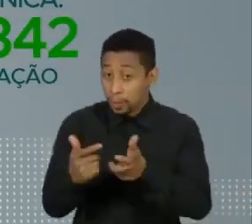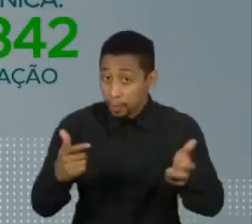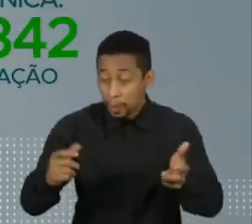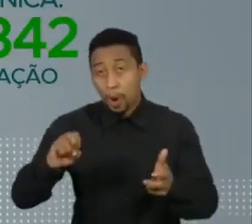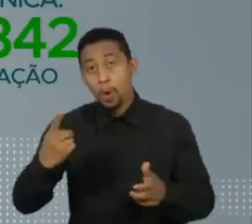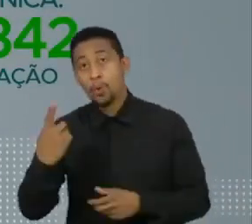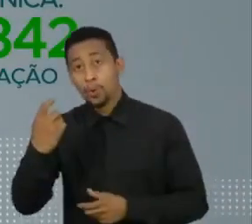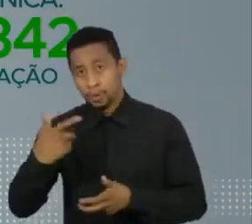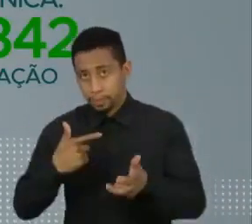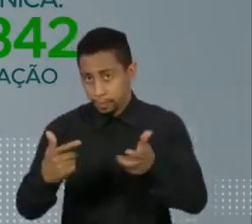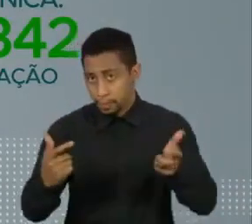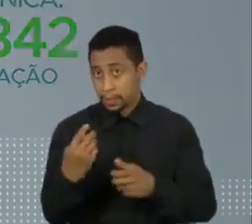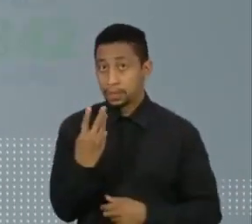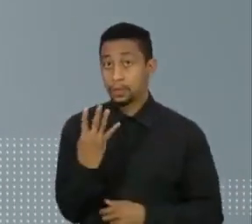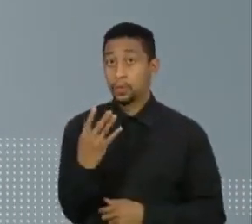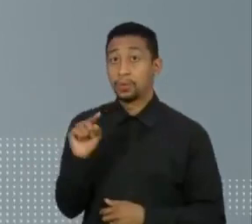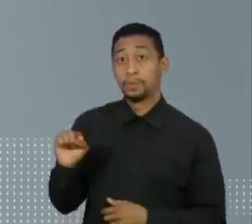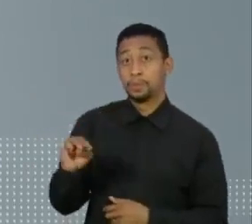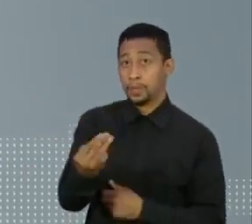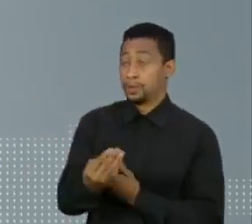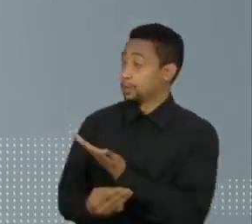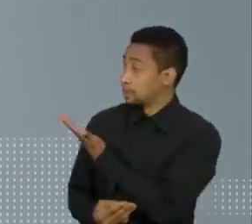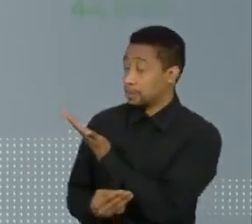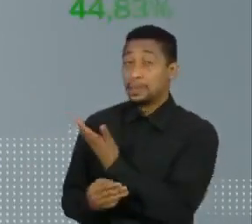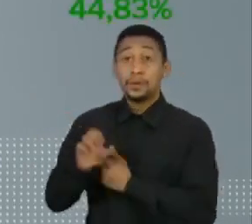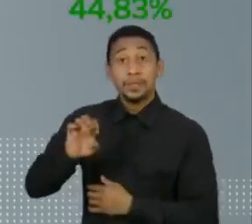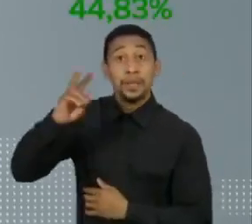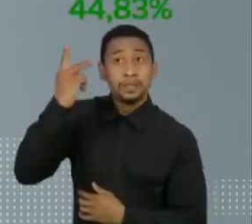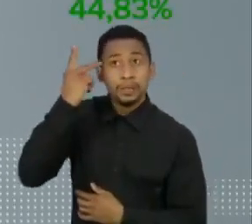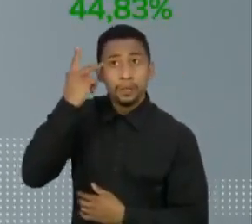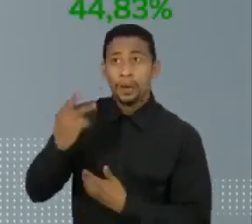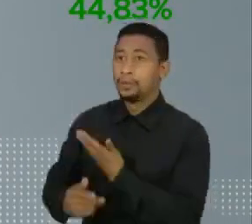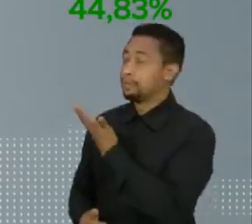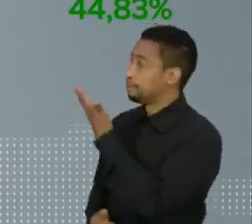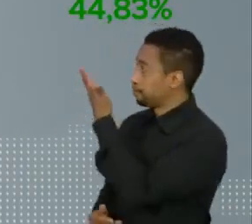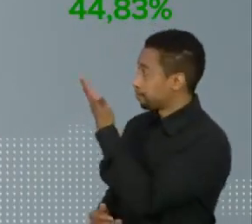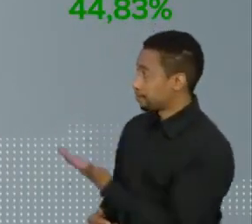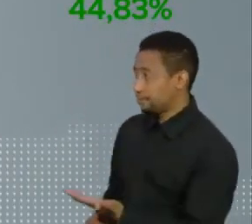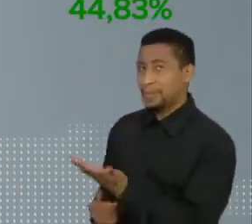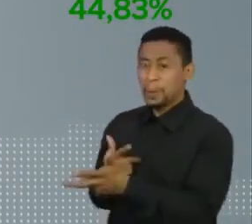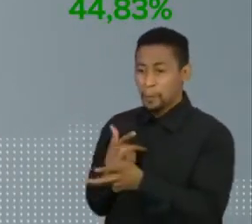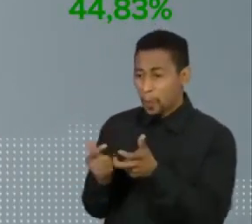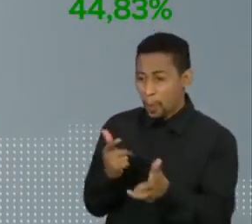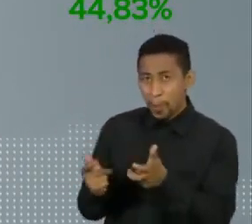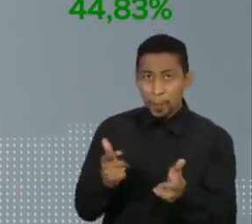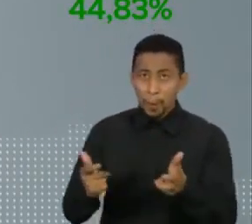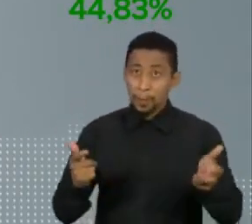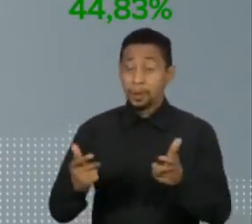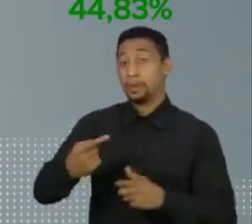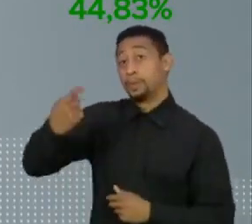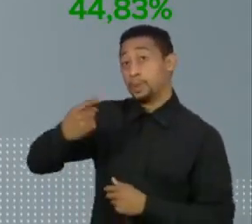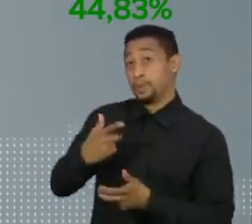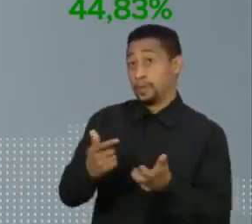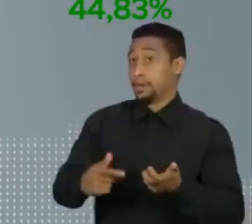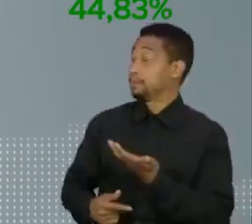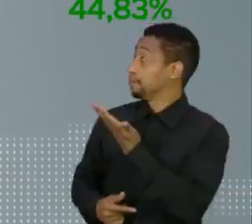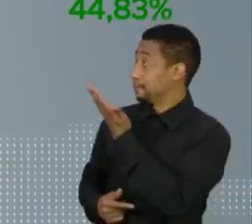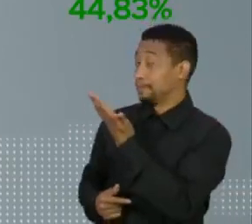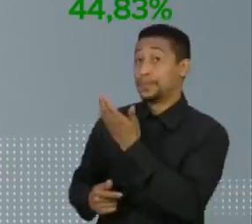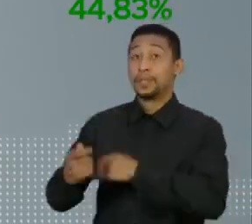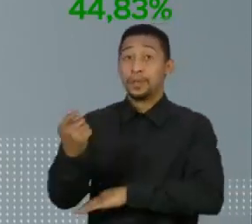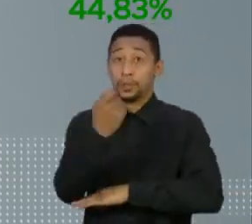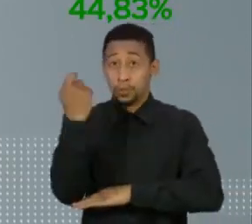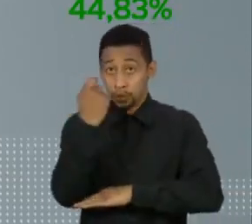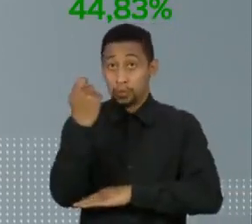única, são mais de 34 milhões. São Paulo é o primeiro estado com mais da metade da população vacinada com a primeira dose. Rio Grande